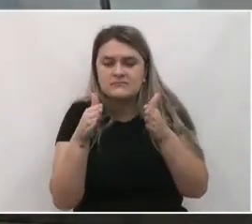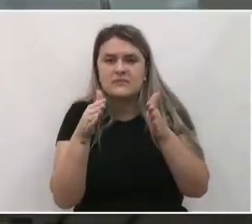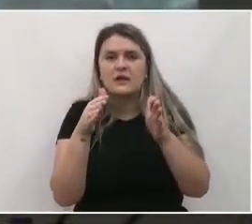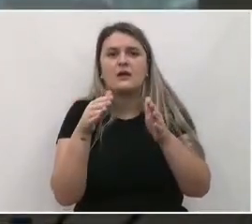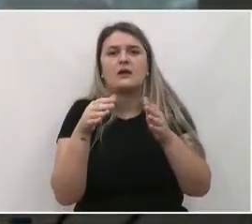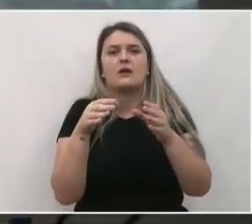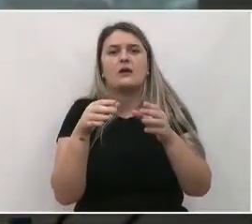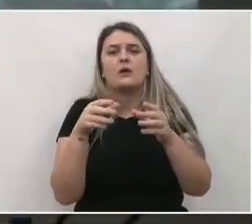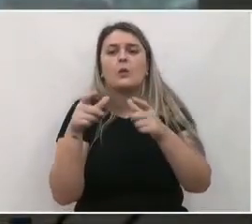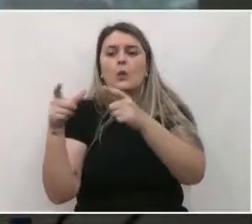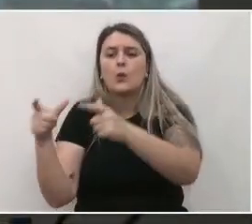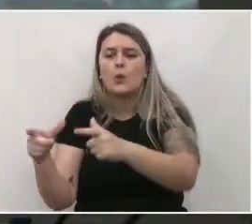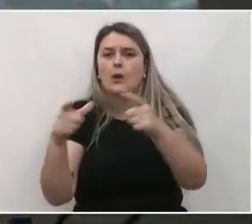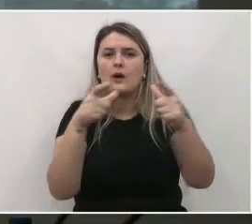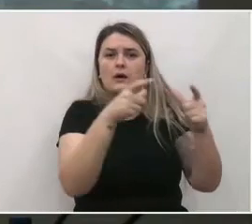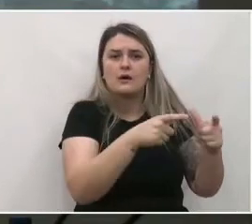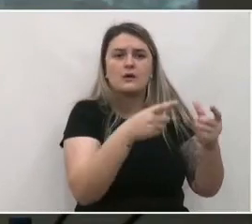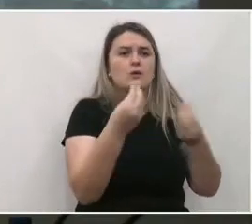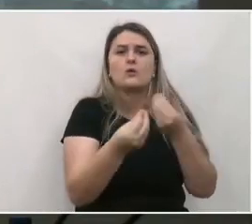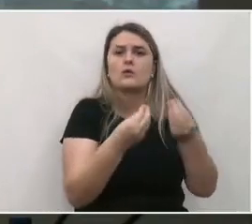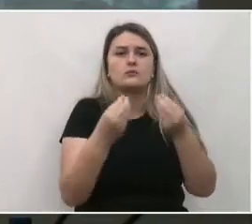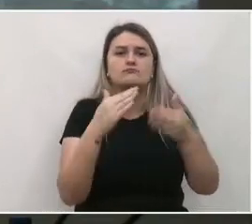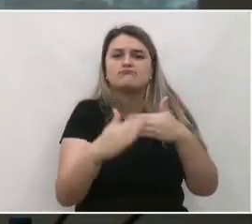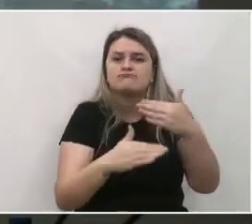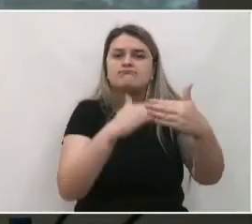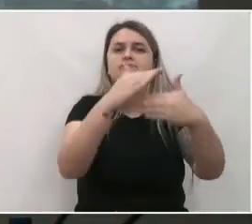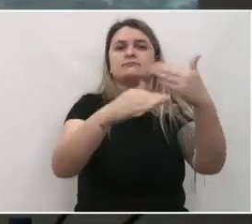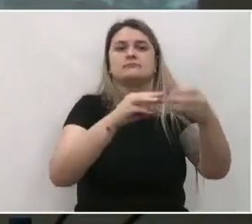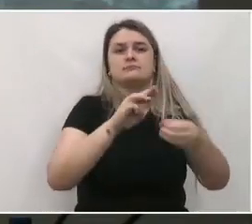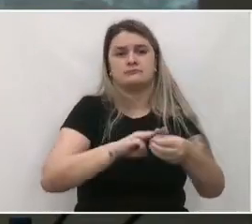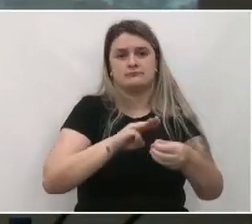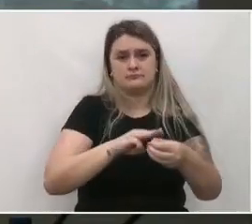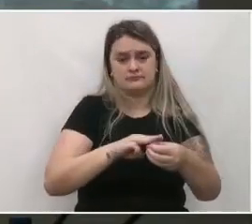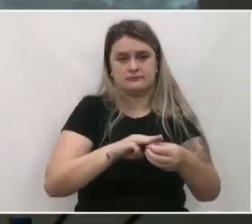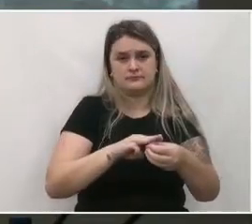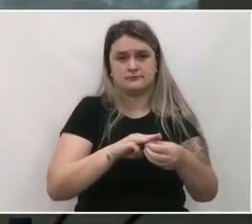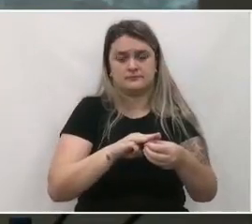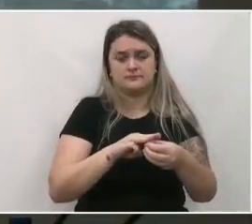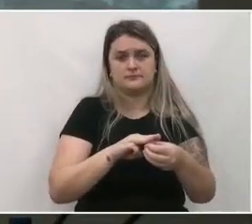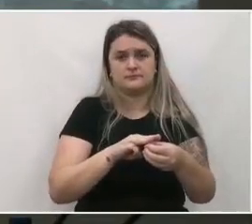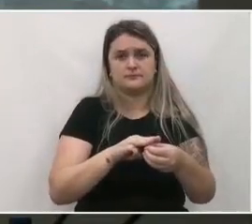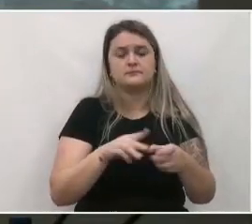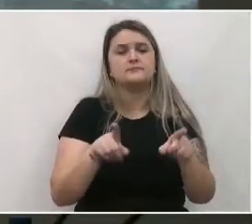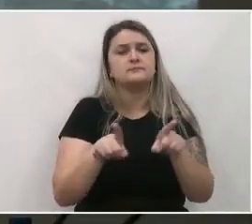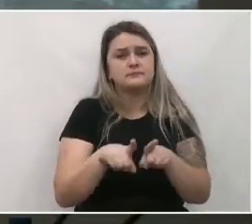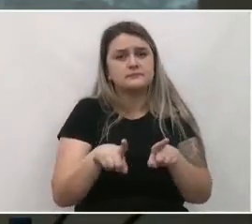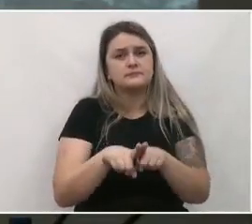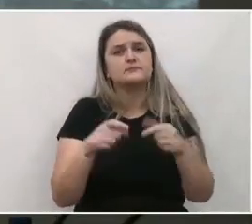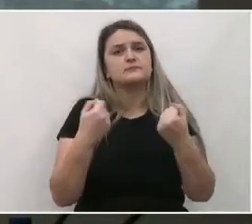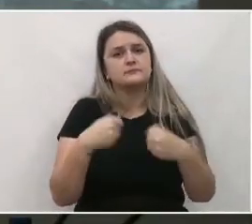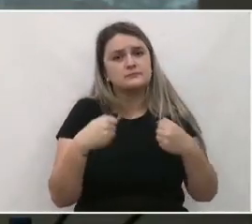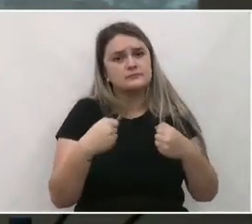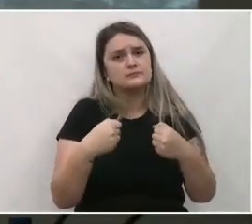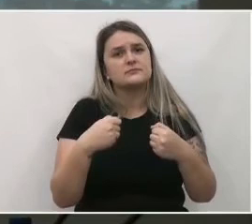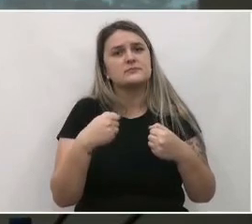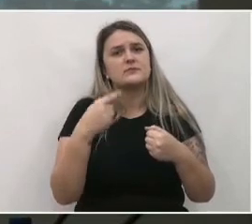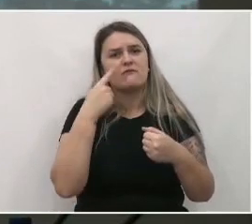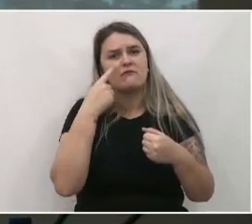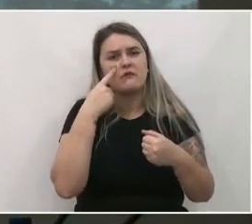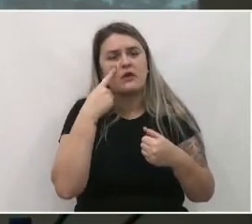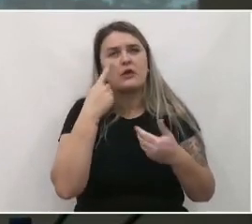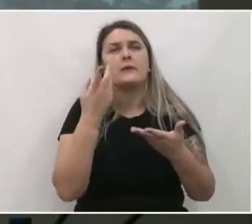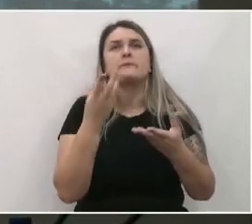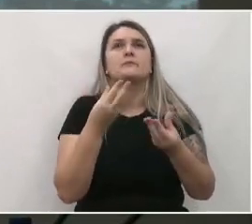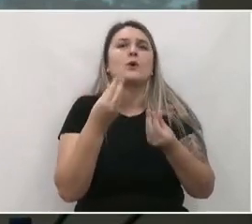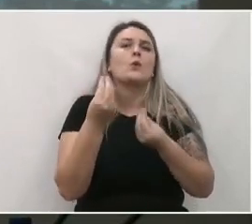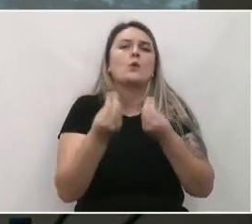espaços e o desenvolvimento municipal. Além disso, devemos buscar a requalificação, ou